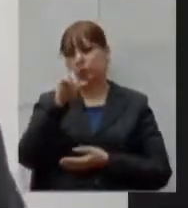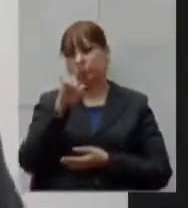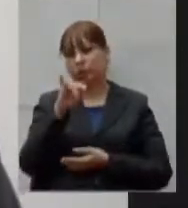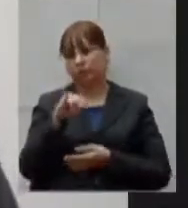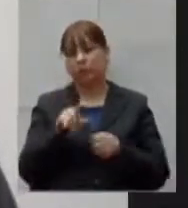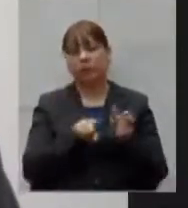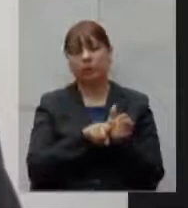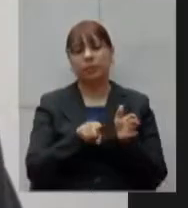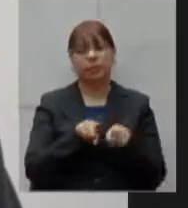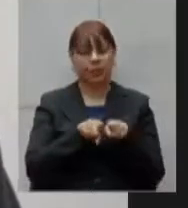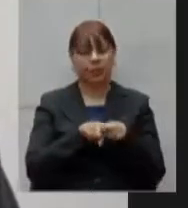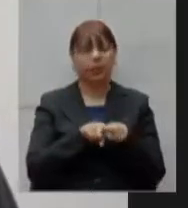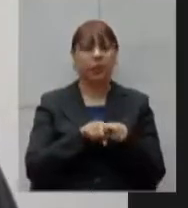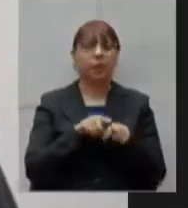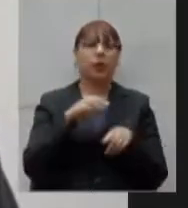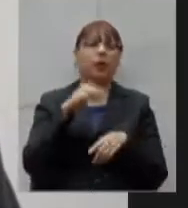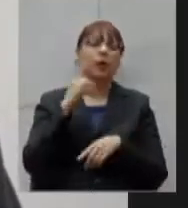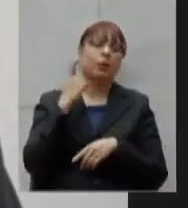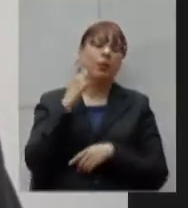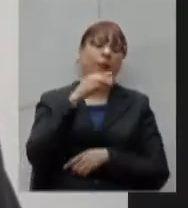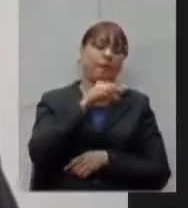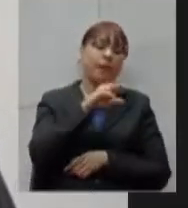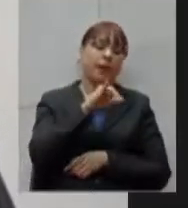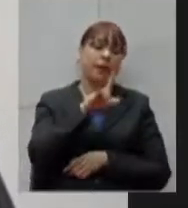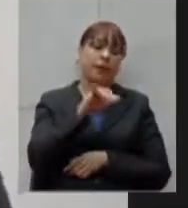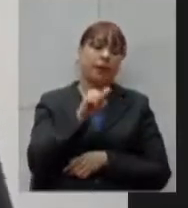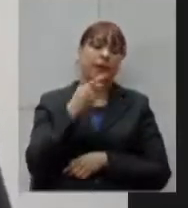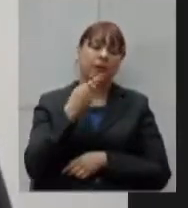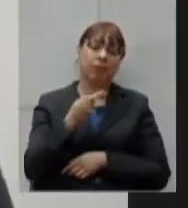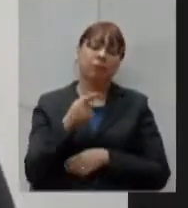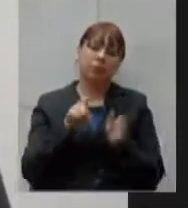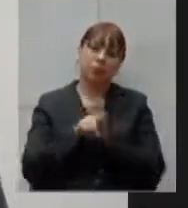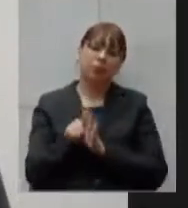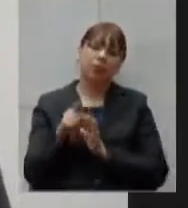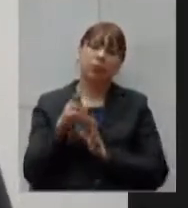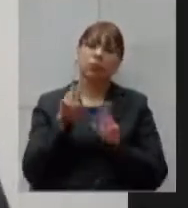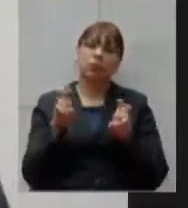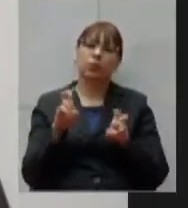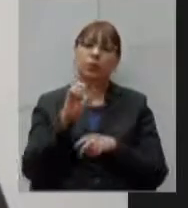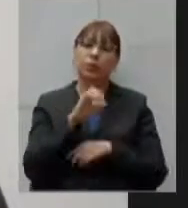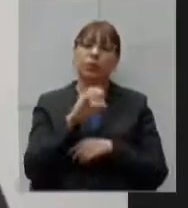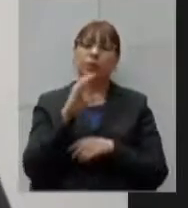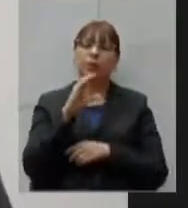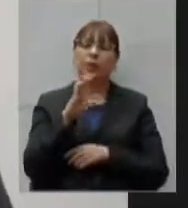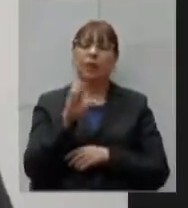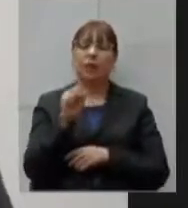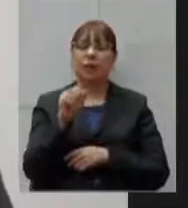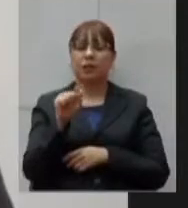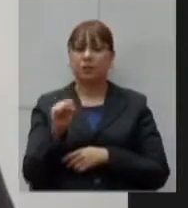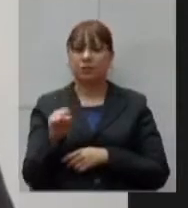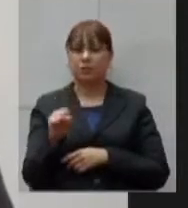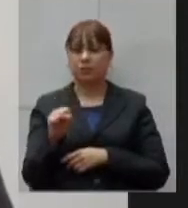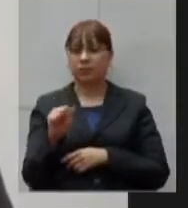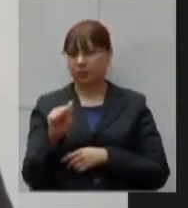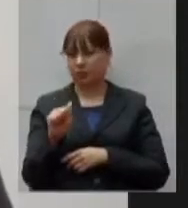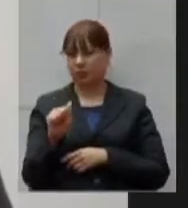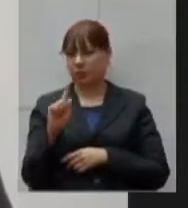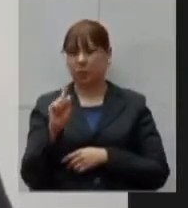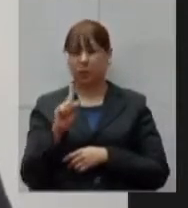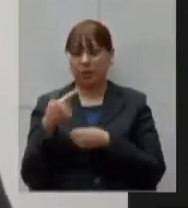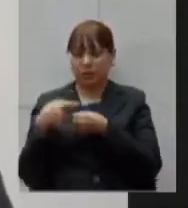deputada Marília levanta a questão das CEASAS no plural em Minas Gerais mas particularmente as CEASAS aqui da região